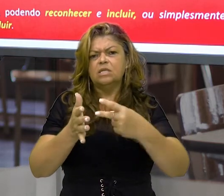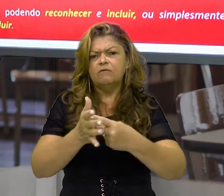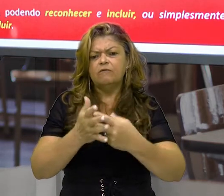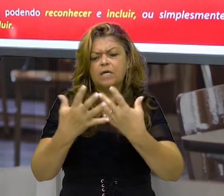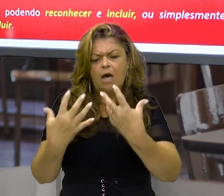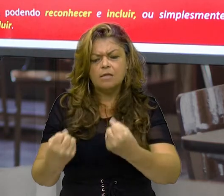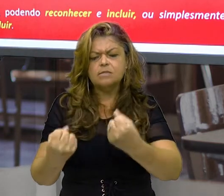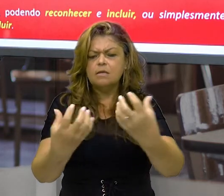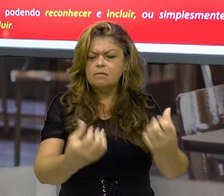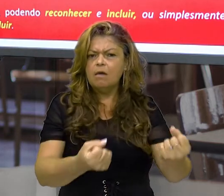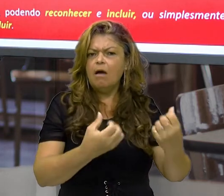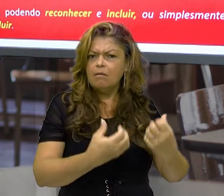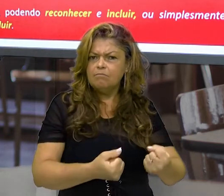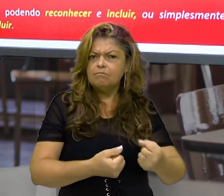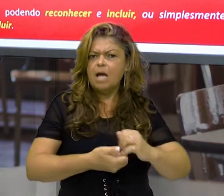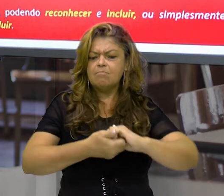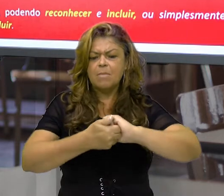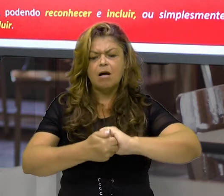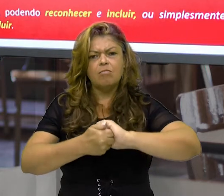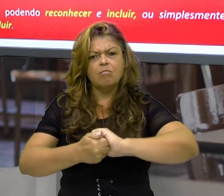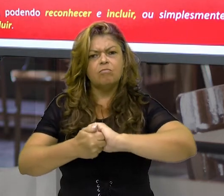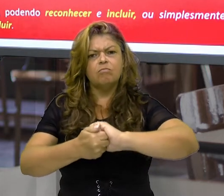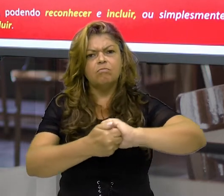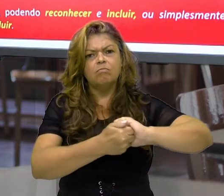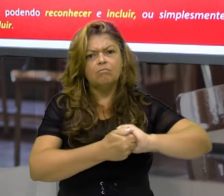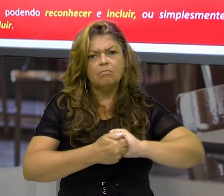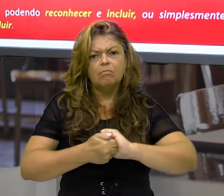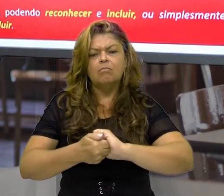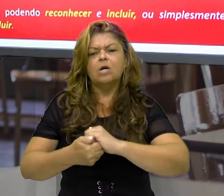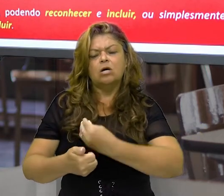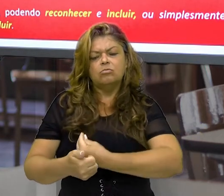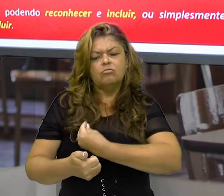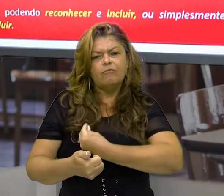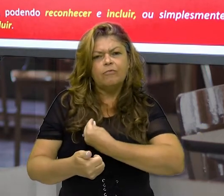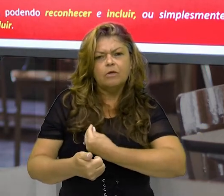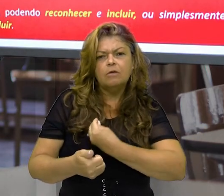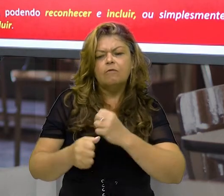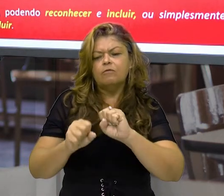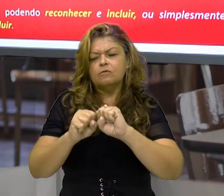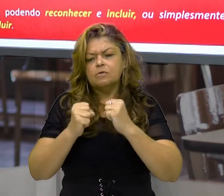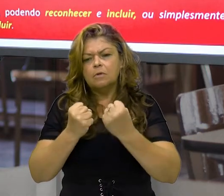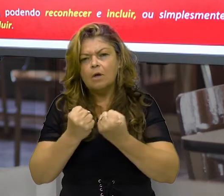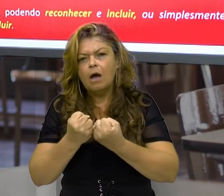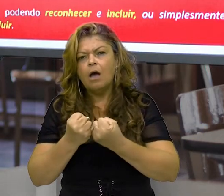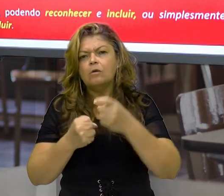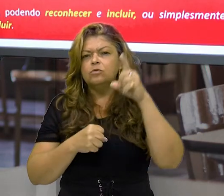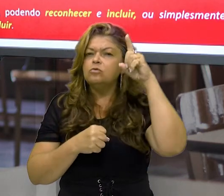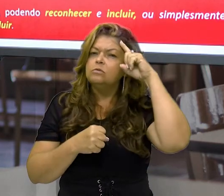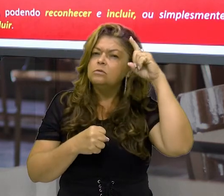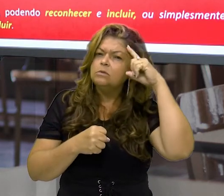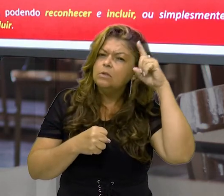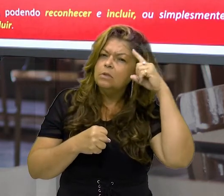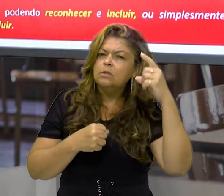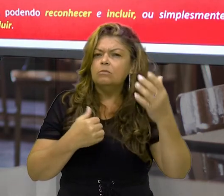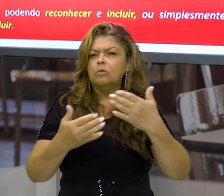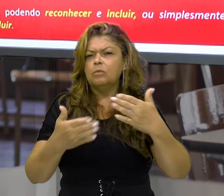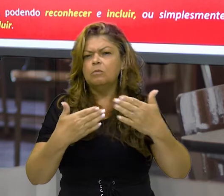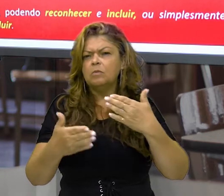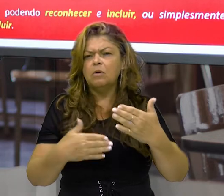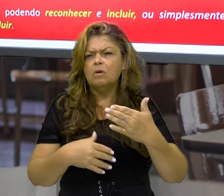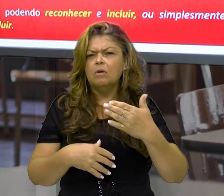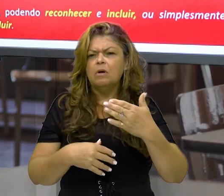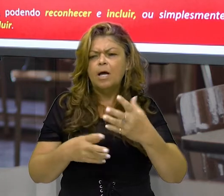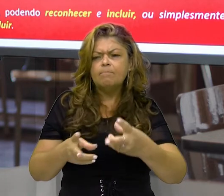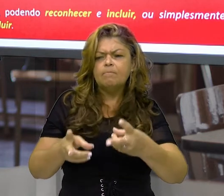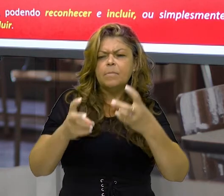dentro do nosso seio de convívio social em que a gente distingue quem é pobre, quem é rico,